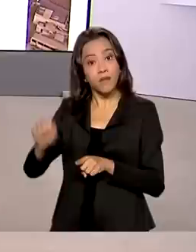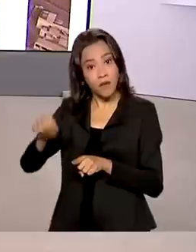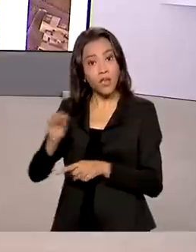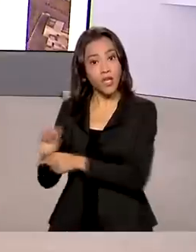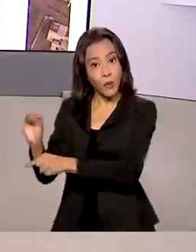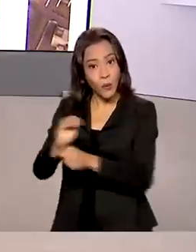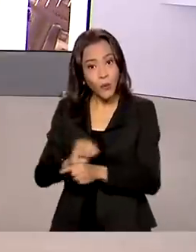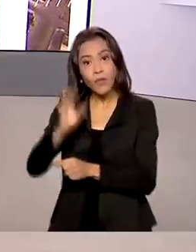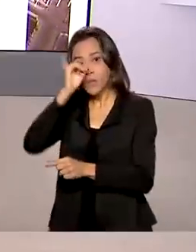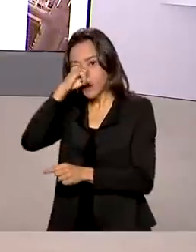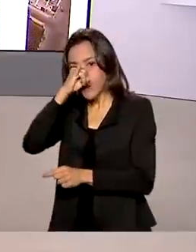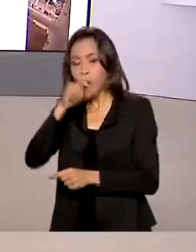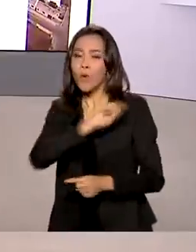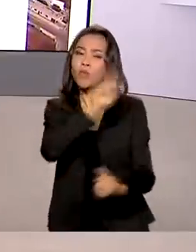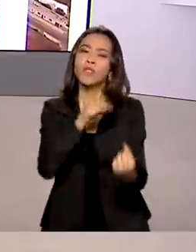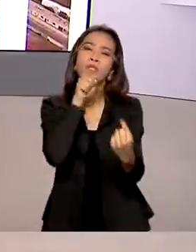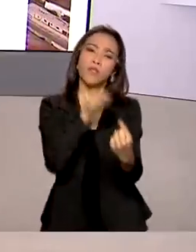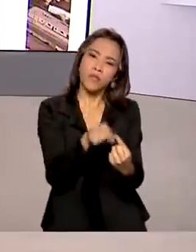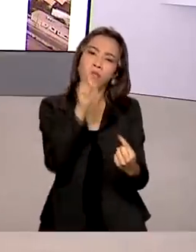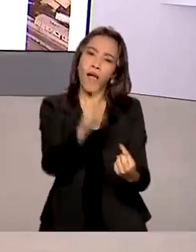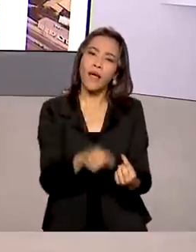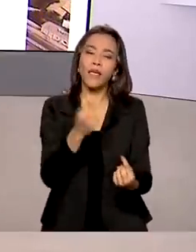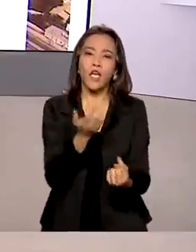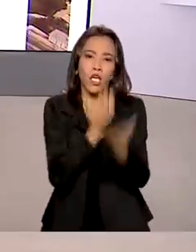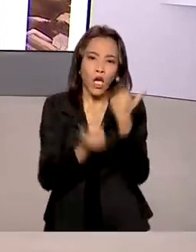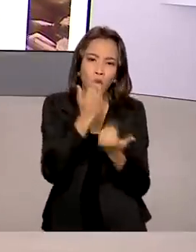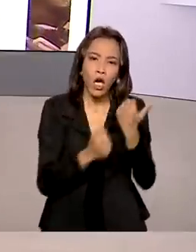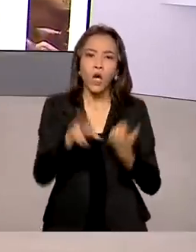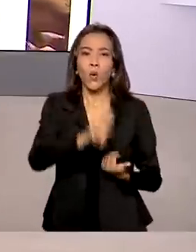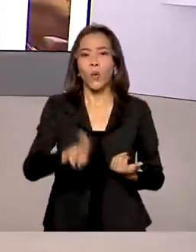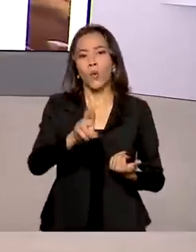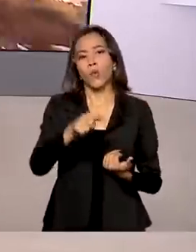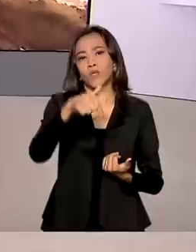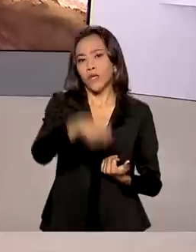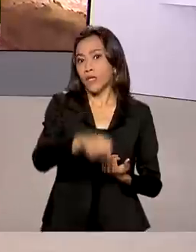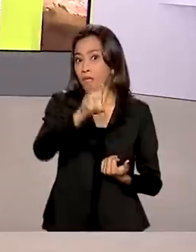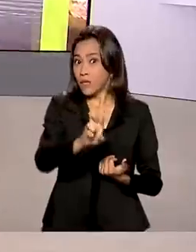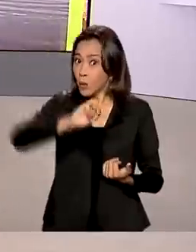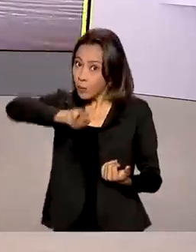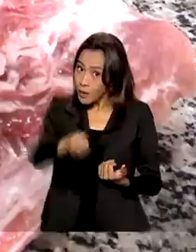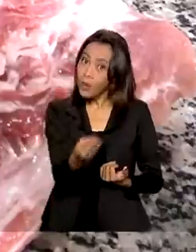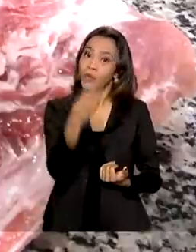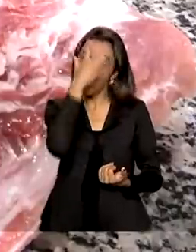meta é que o produto seja consumido por 75 milhões de pessoas no país.